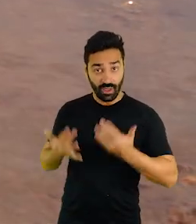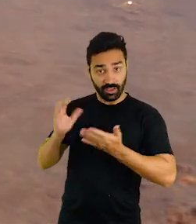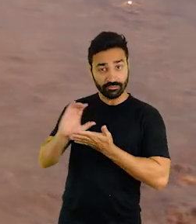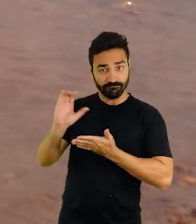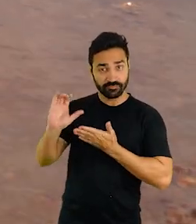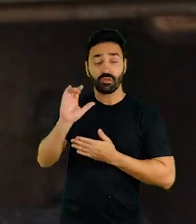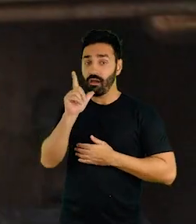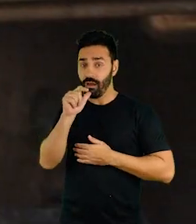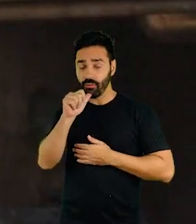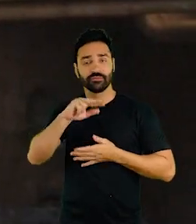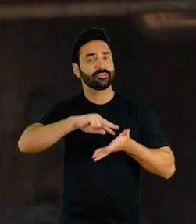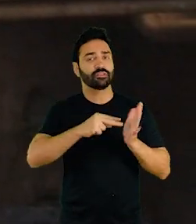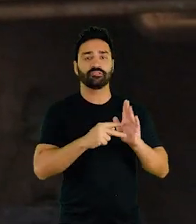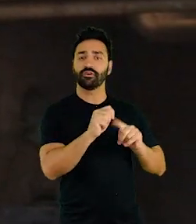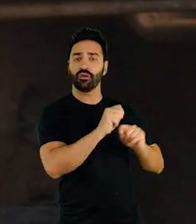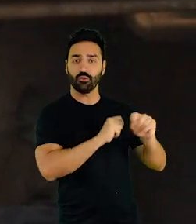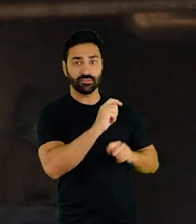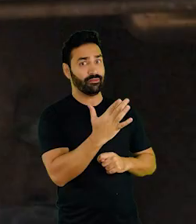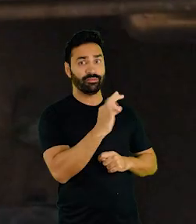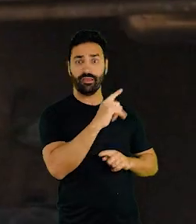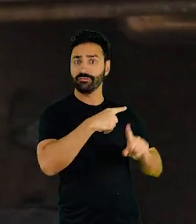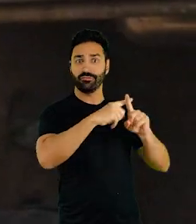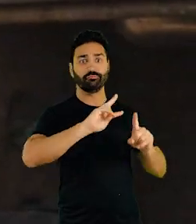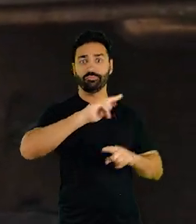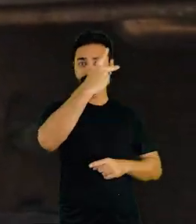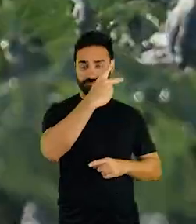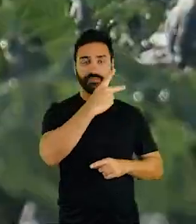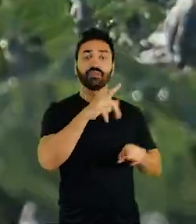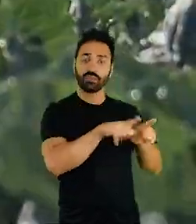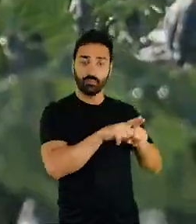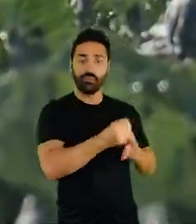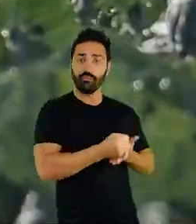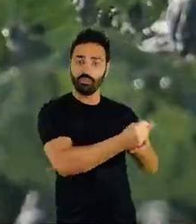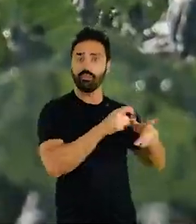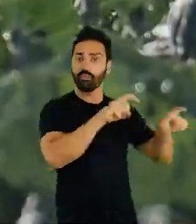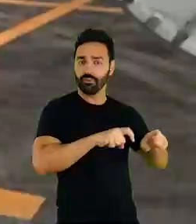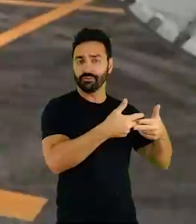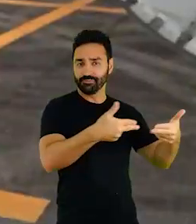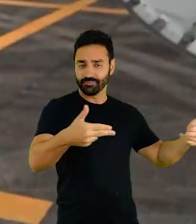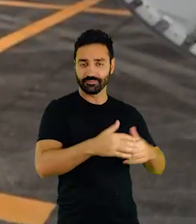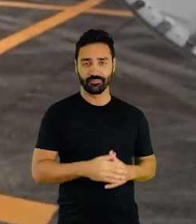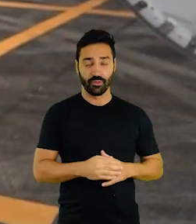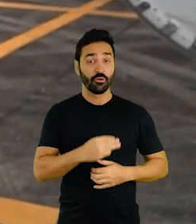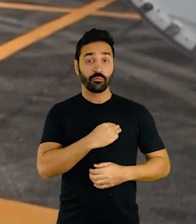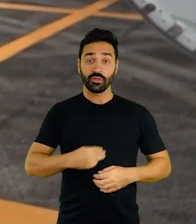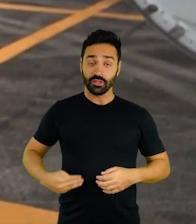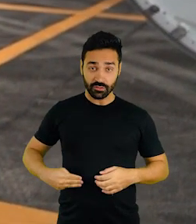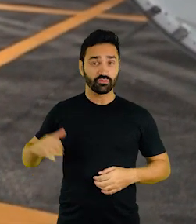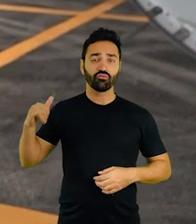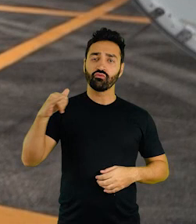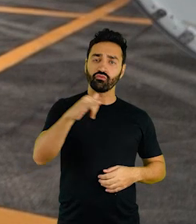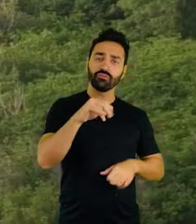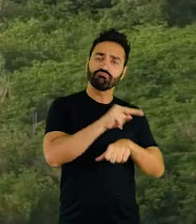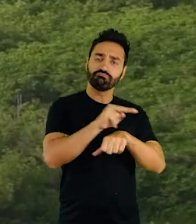real que a gente gasta fazendo água, gente está economizando 10, talvez, para gastar em saúde. A água é agricultura, é cadeia produtiva. O ministro também sobrevoou